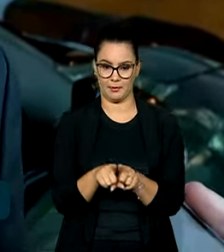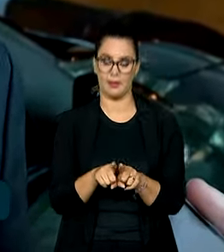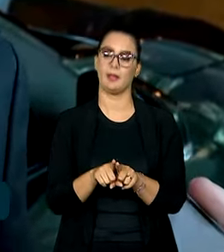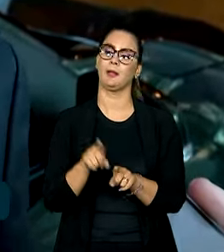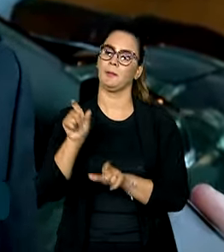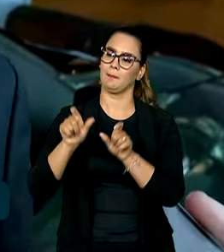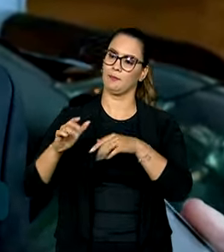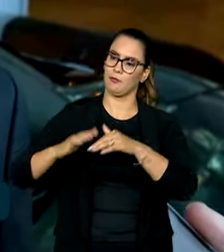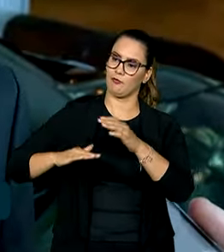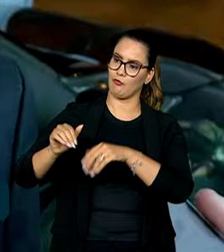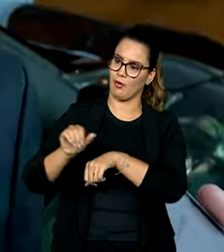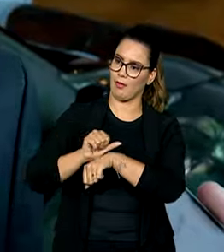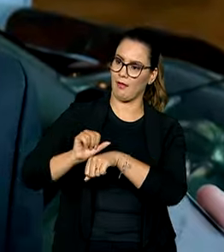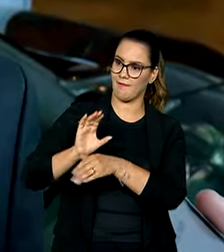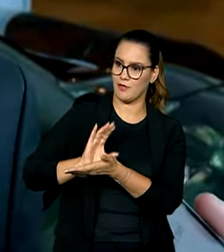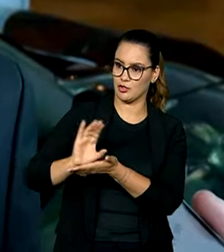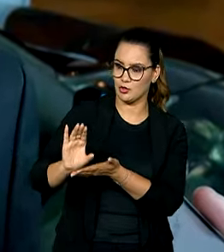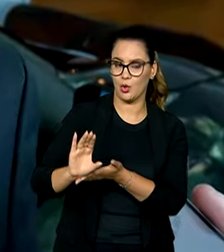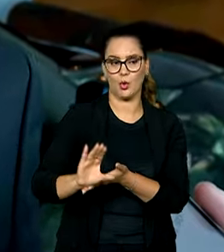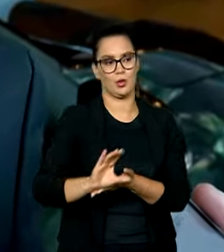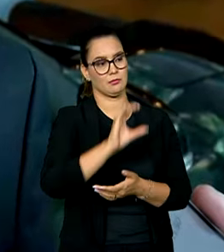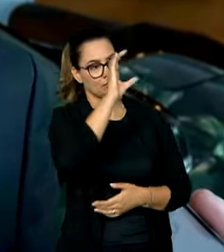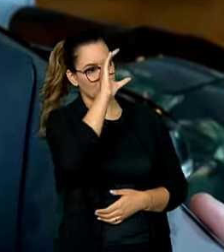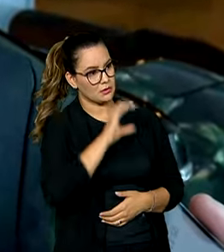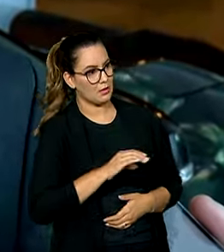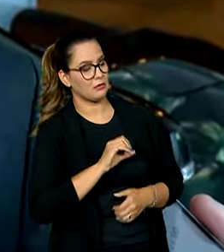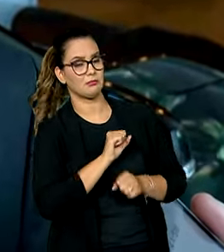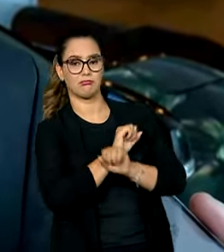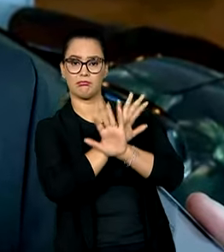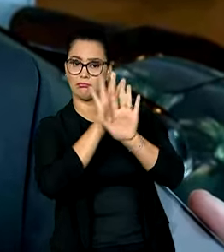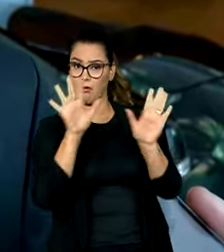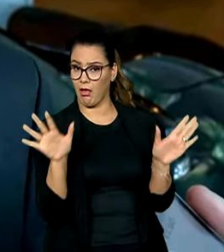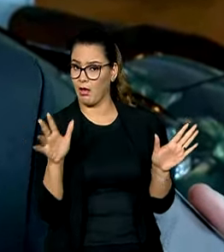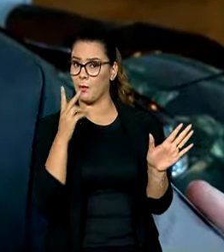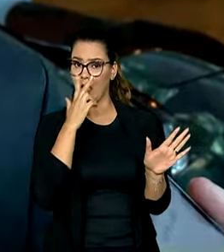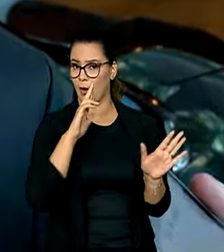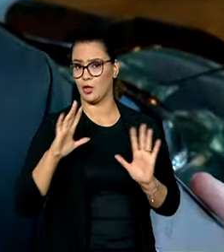investidores, para os cidadãos. Eu imagino que é uma coisa que todo mundo ganha.